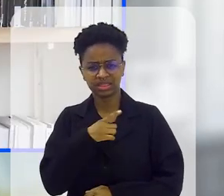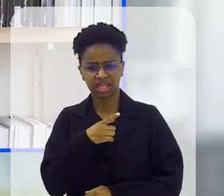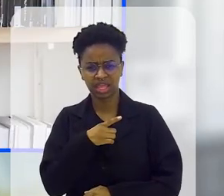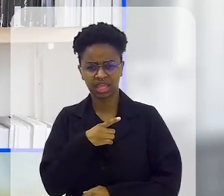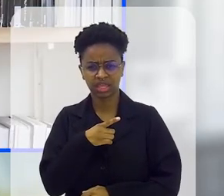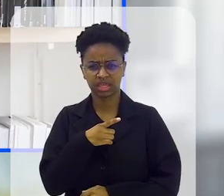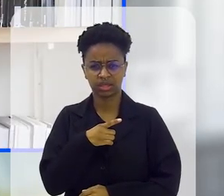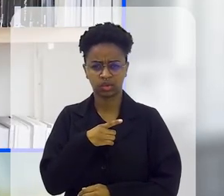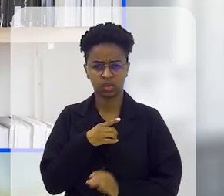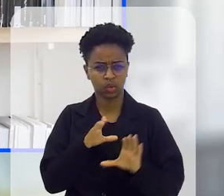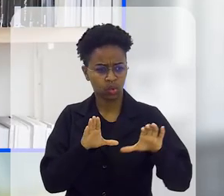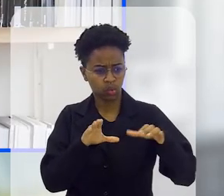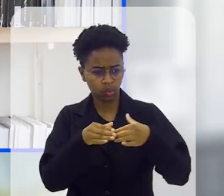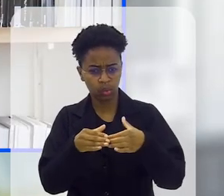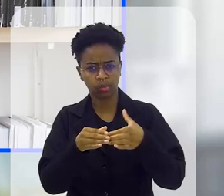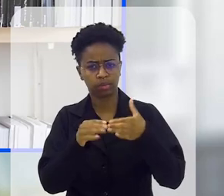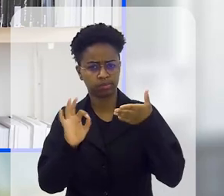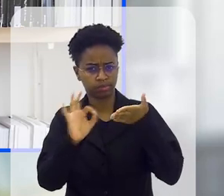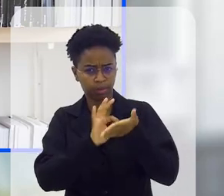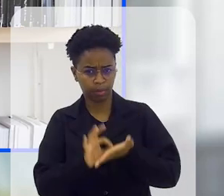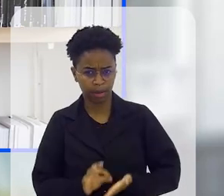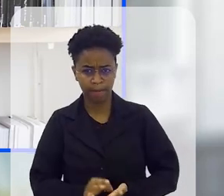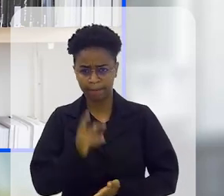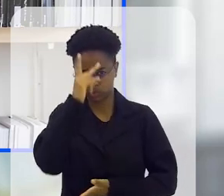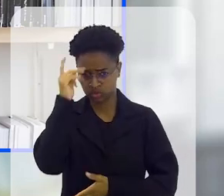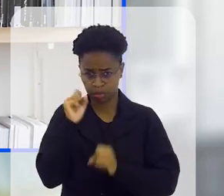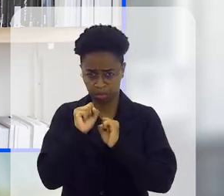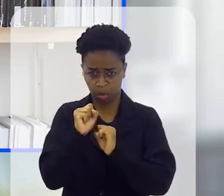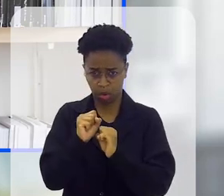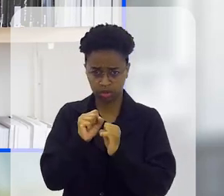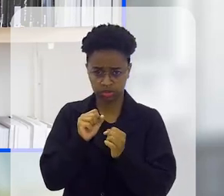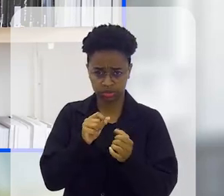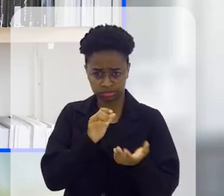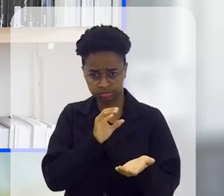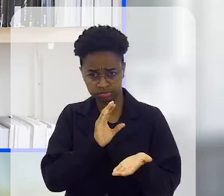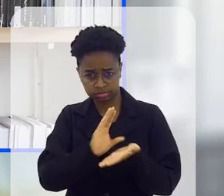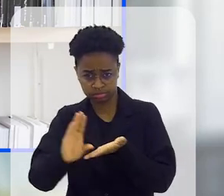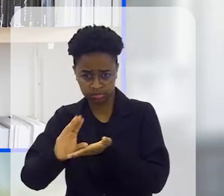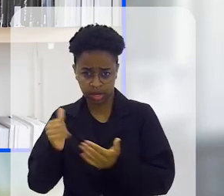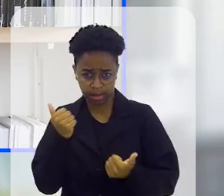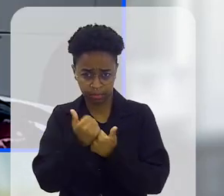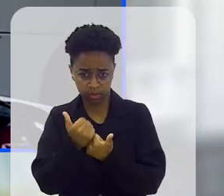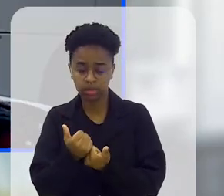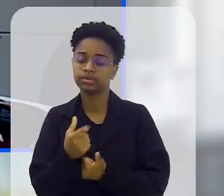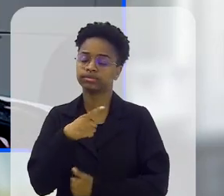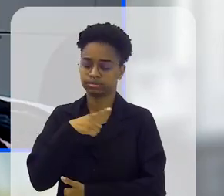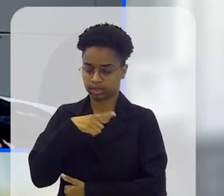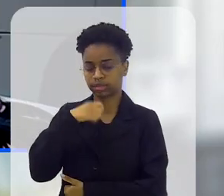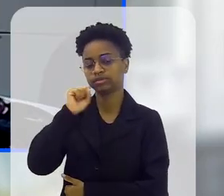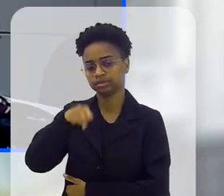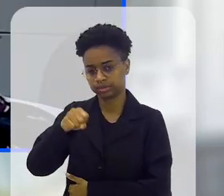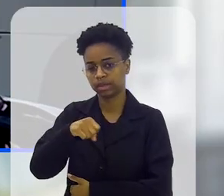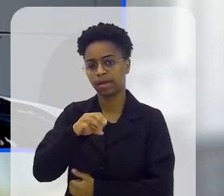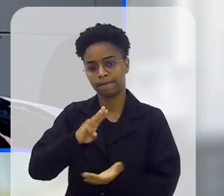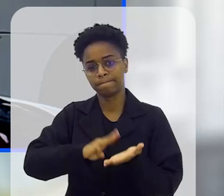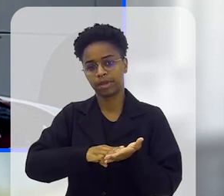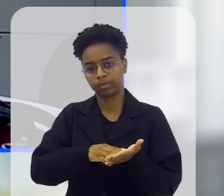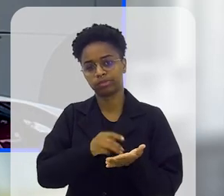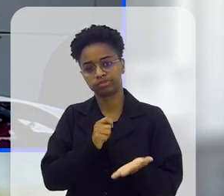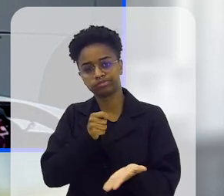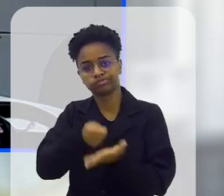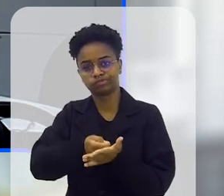Vocês têm algum tipo de banco de associados, pessoas que podem contribuir mensalmente, ou não? Temos uma cartela de membros e